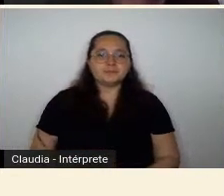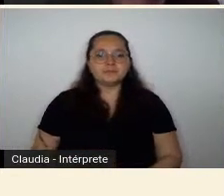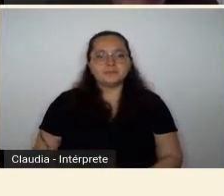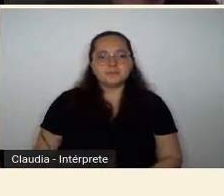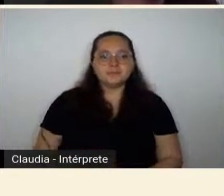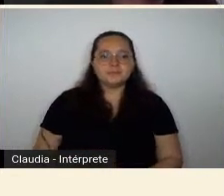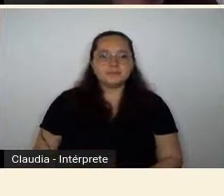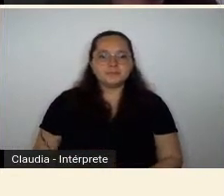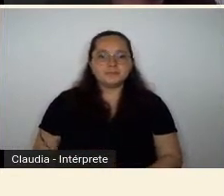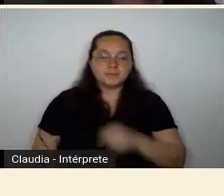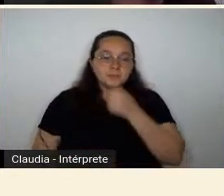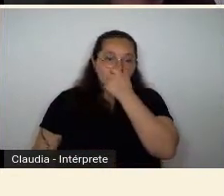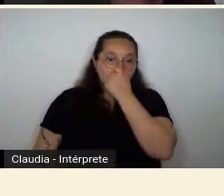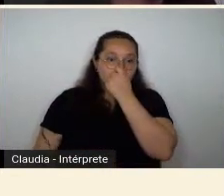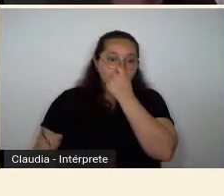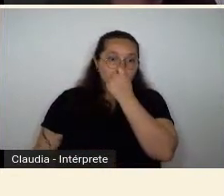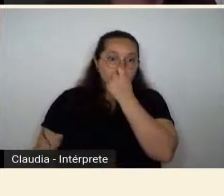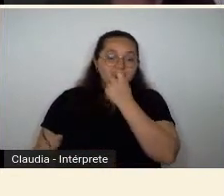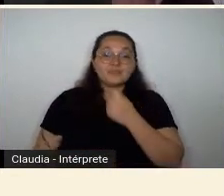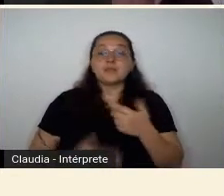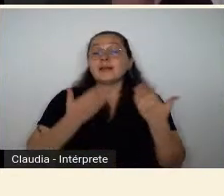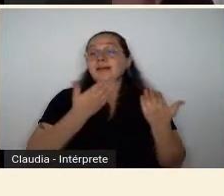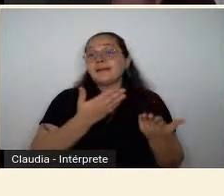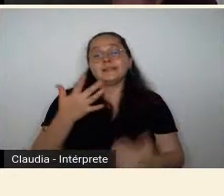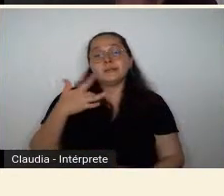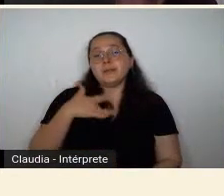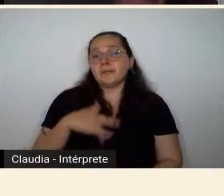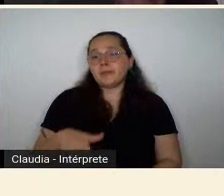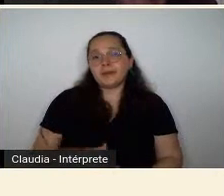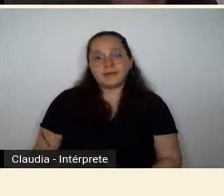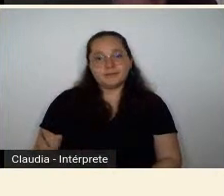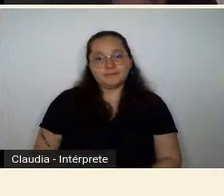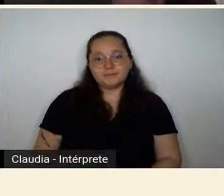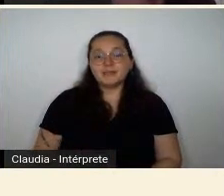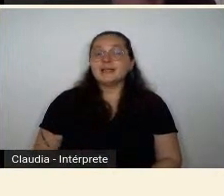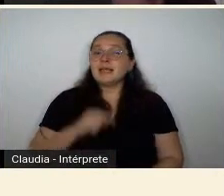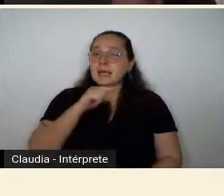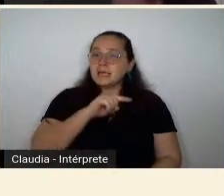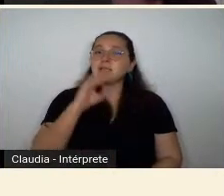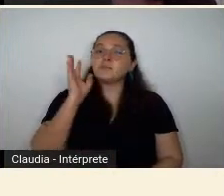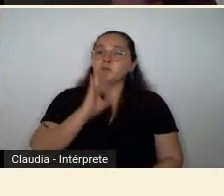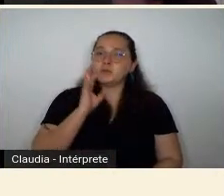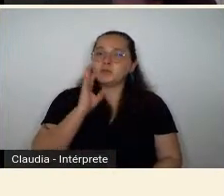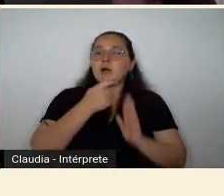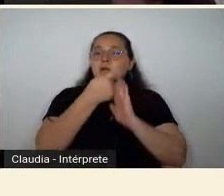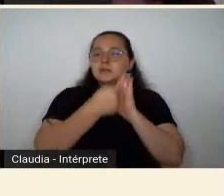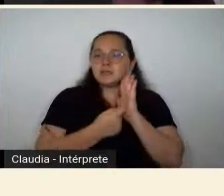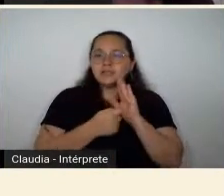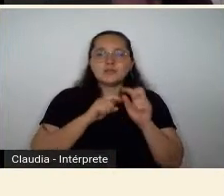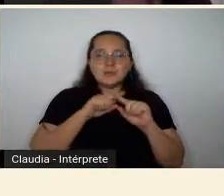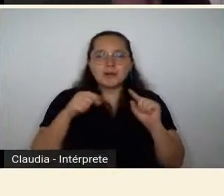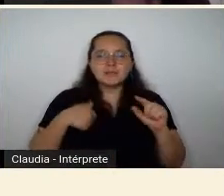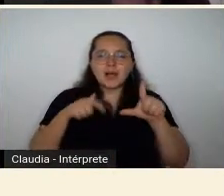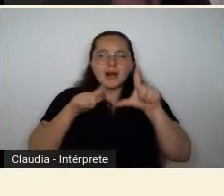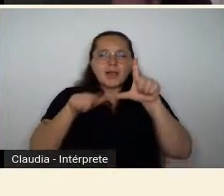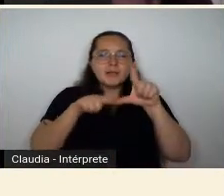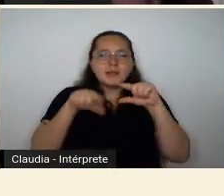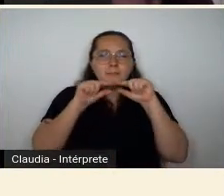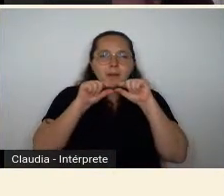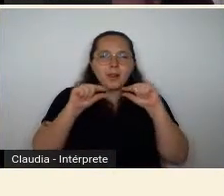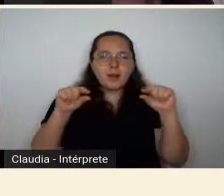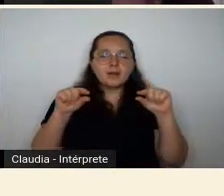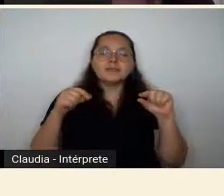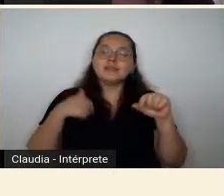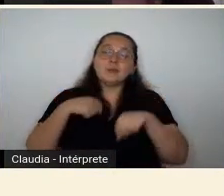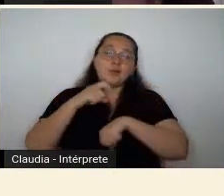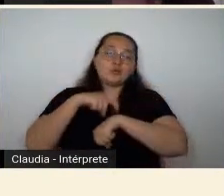aqui a exterior, é uma pena, bom, é muito bacana esse texto, assim, mas eu acho que está pequenininho para ler, e o meu tempo também